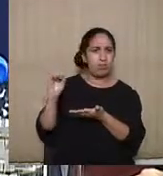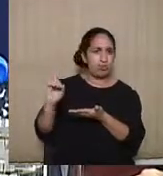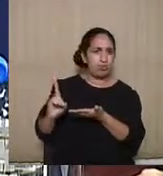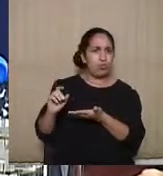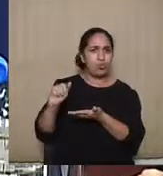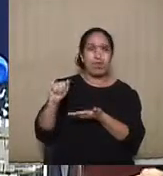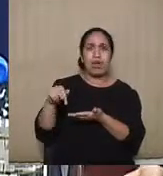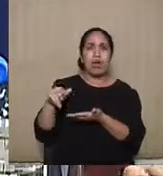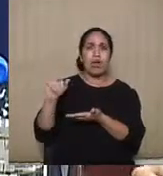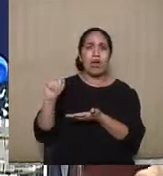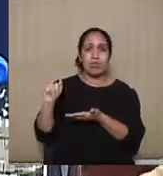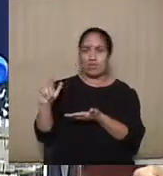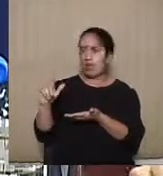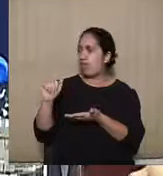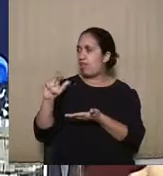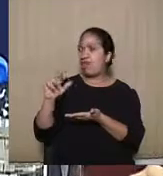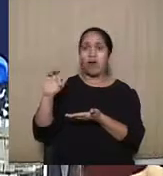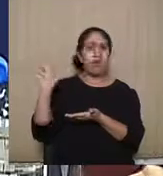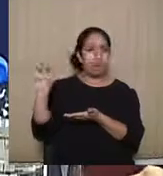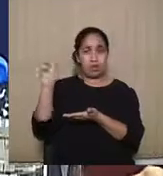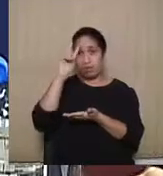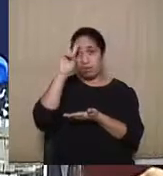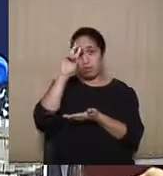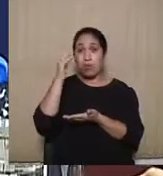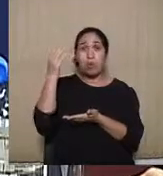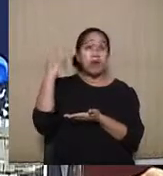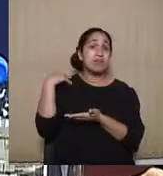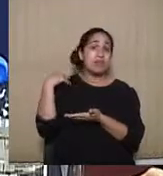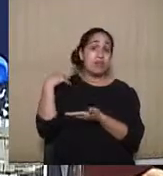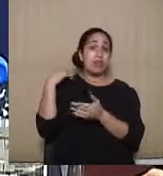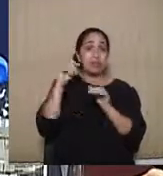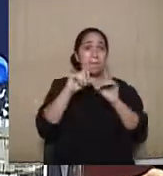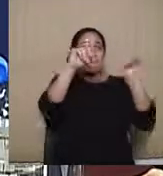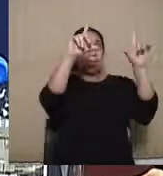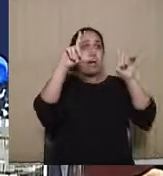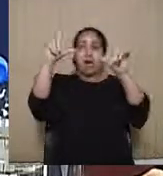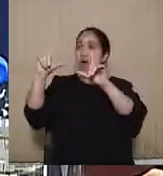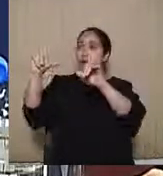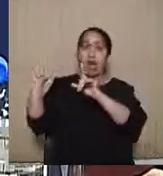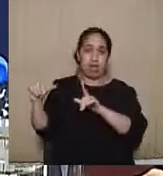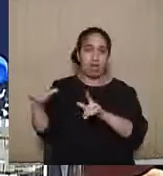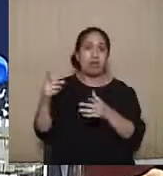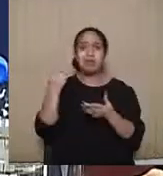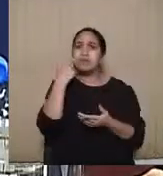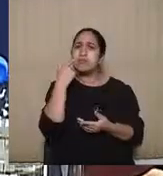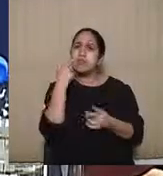Ana Laura lembrou, sobre os outdoors, as placas, que está sempre aí num ponto central de preocupação de todos nós.